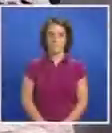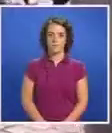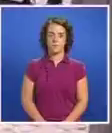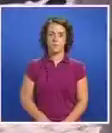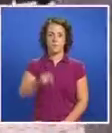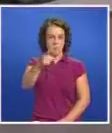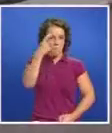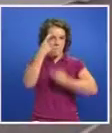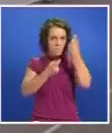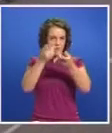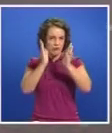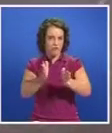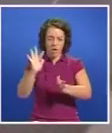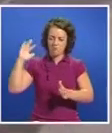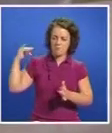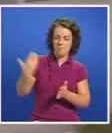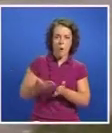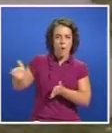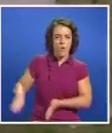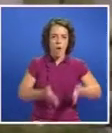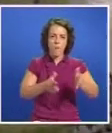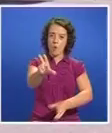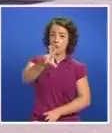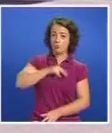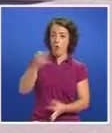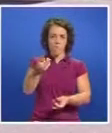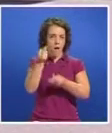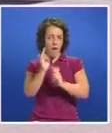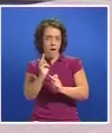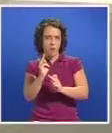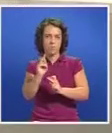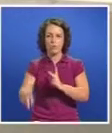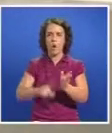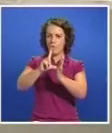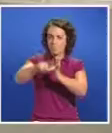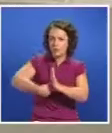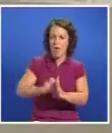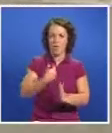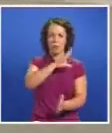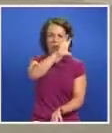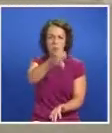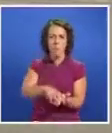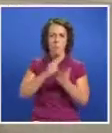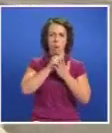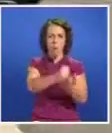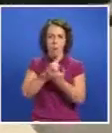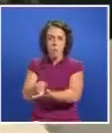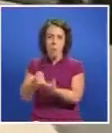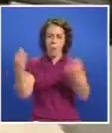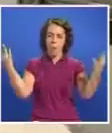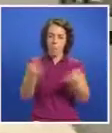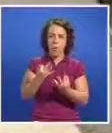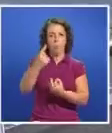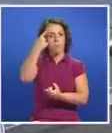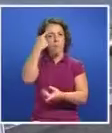Já pensou no caminho que percorremos juntos nos últimos anos? Nos projetos, nos equipamentos e nos apoios que concretizamos a